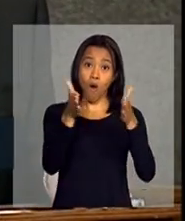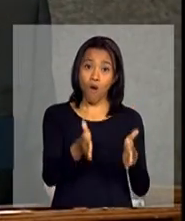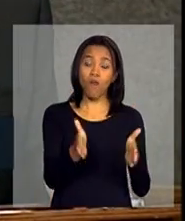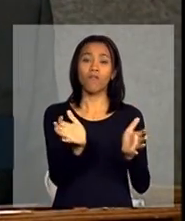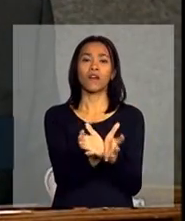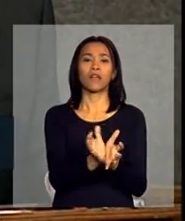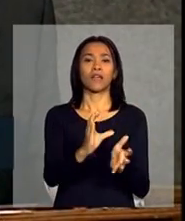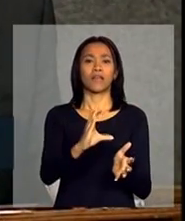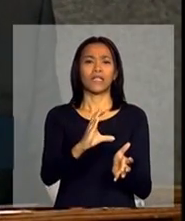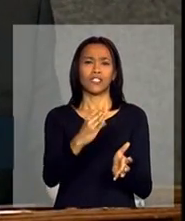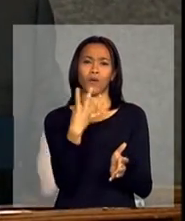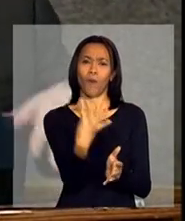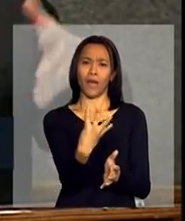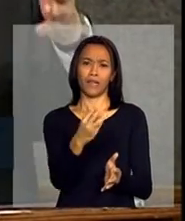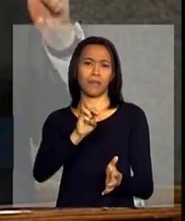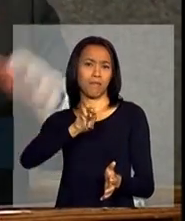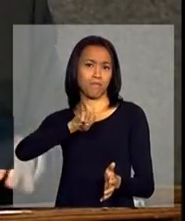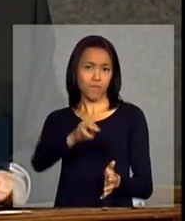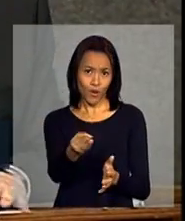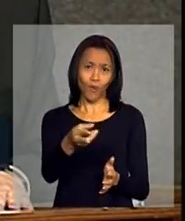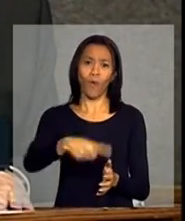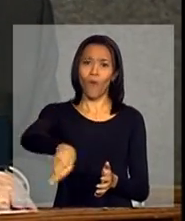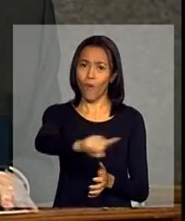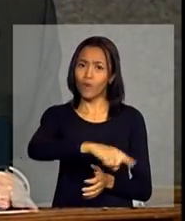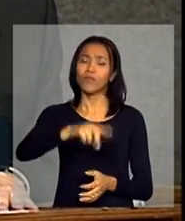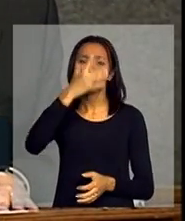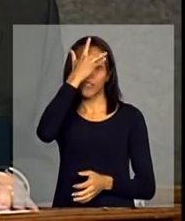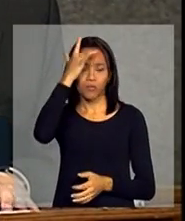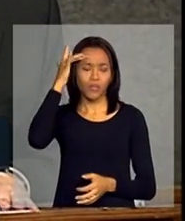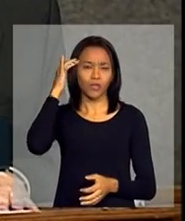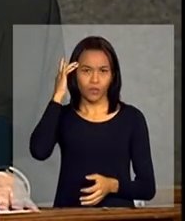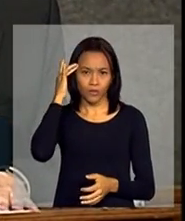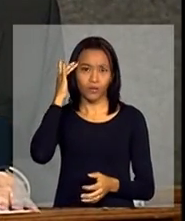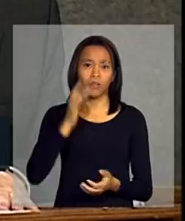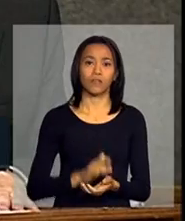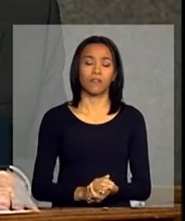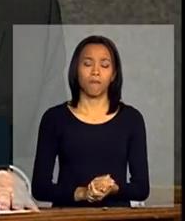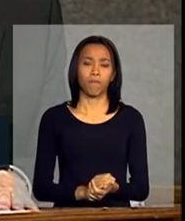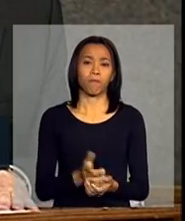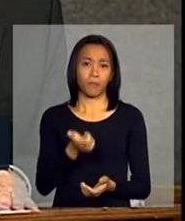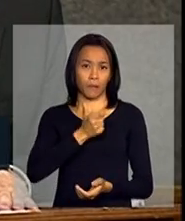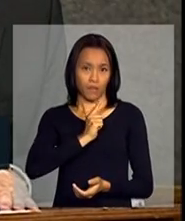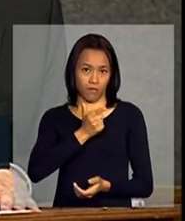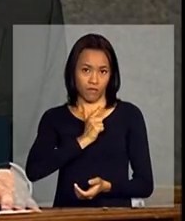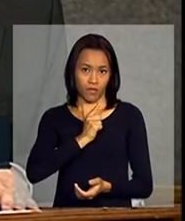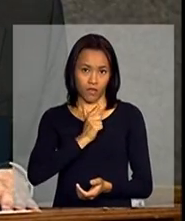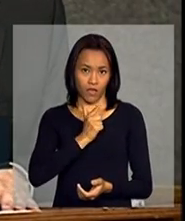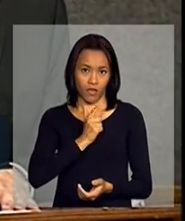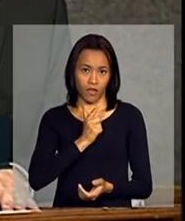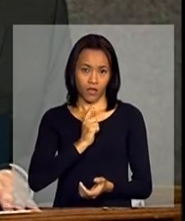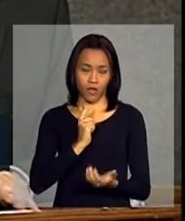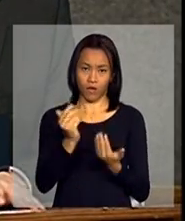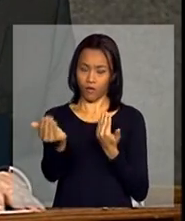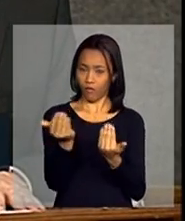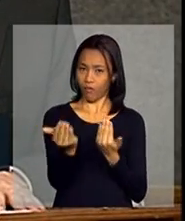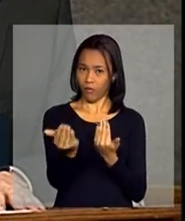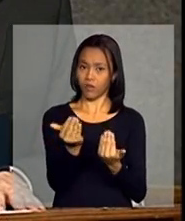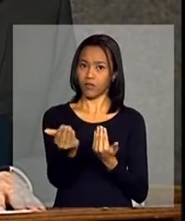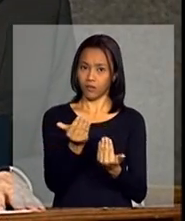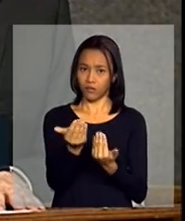40 milhões de pessoas, que sempre com o extraordinário poder de comparação que